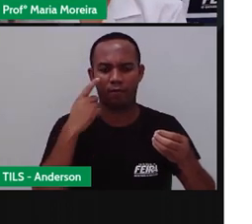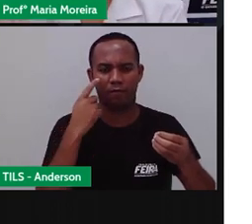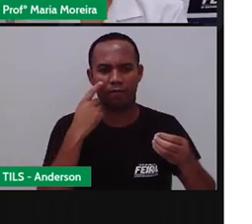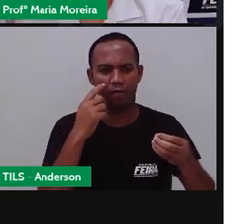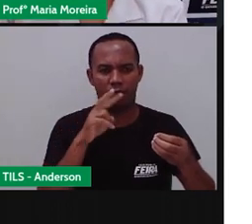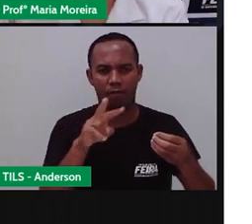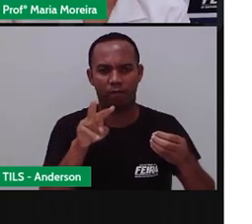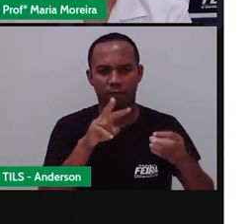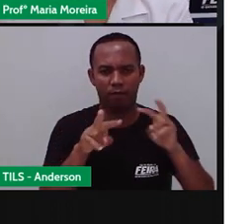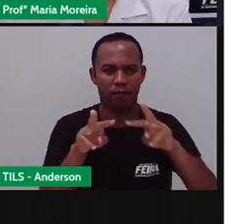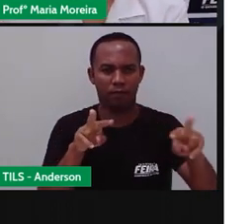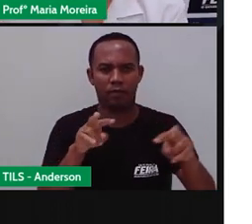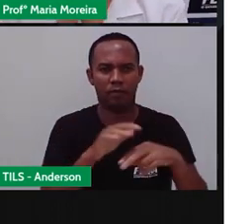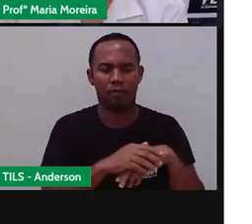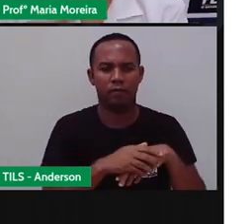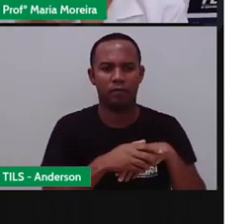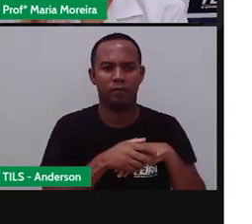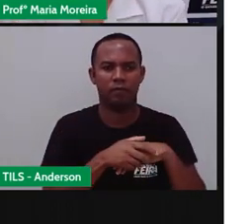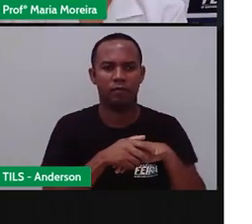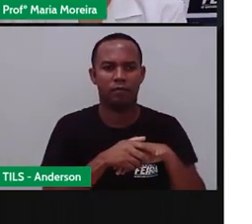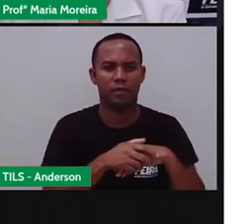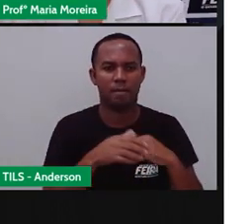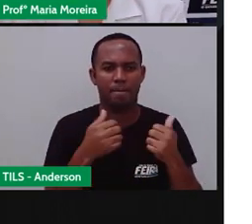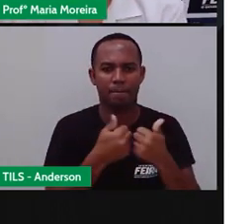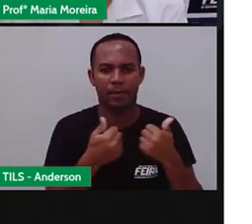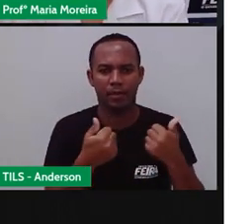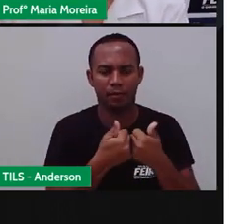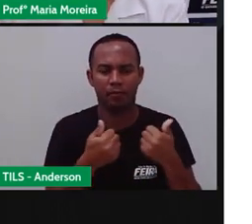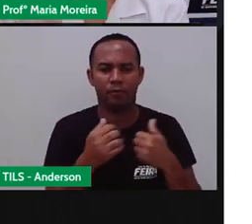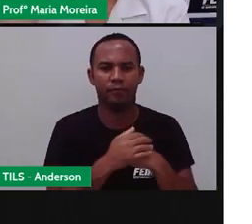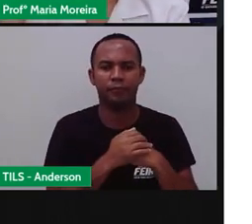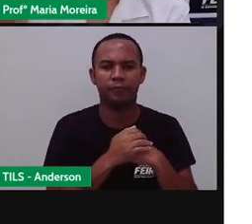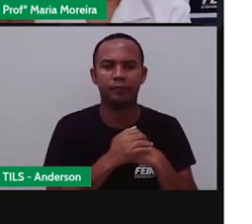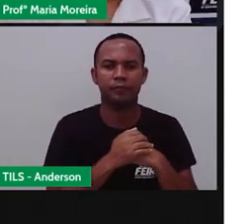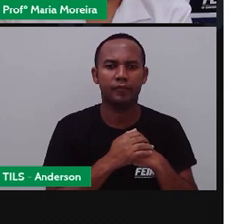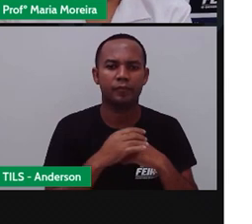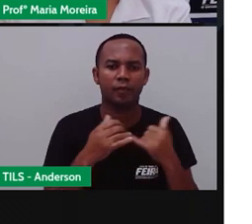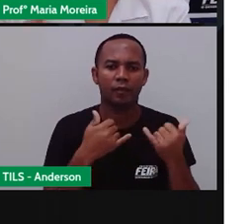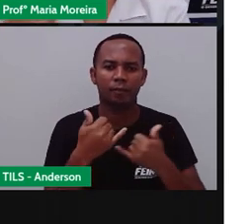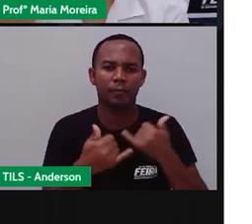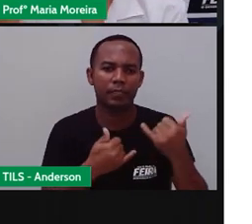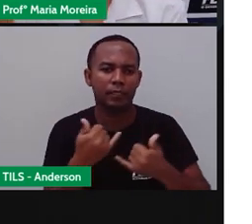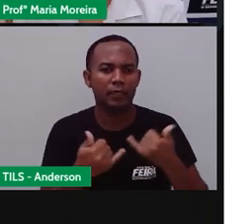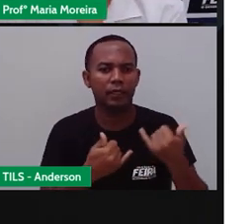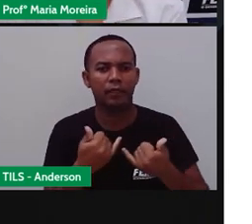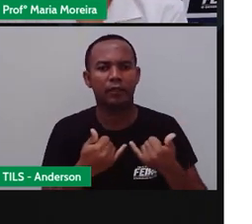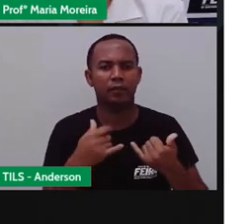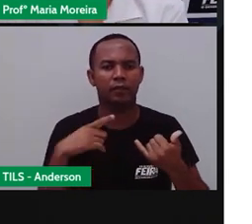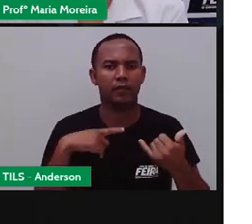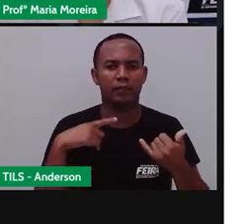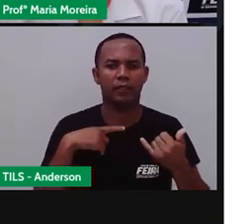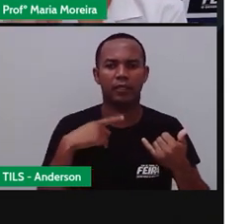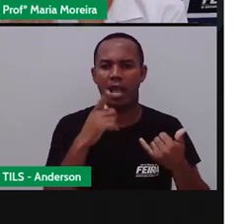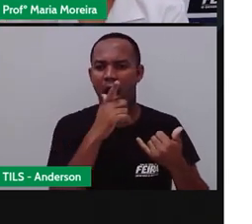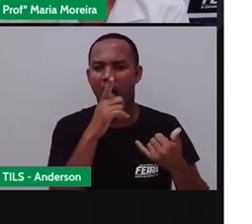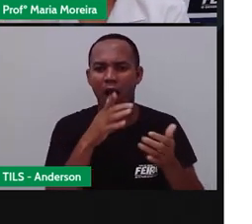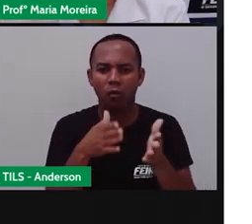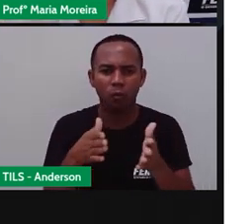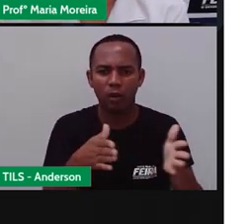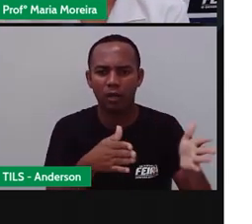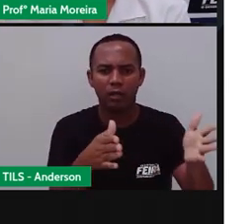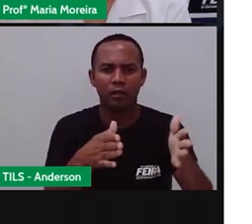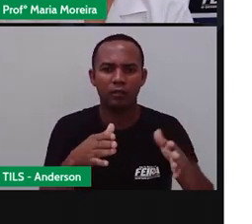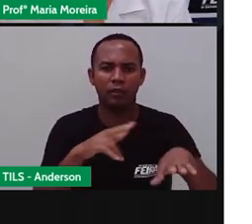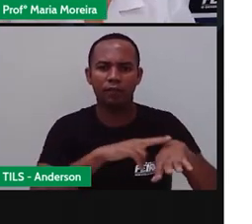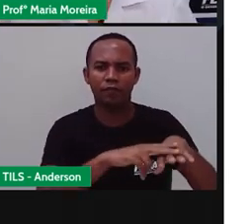Casebe, Santo Antônio. Fica nas imediações desses bairros. Então, a gente tem brinquedos para crianças, tem a própria lagoa, tem a parte